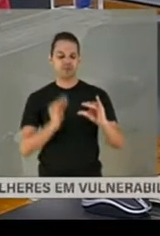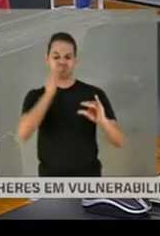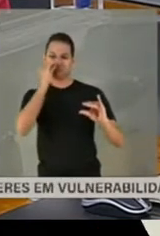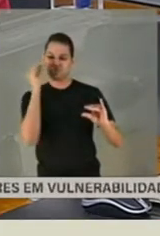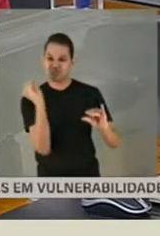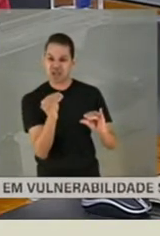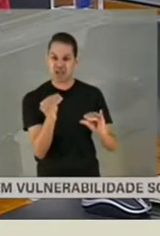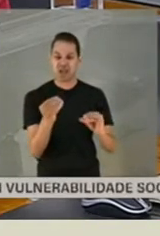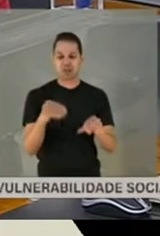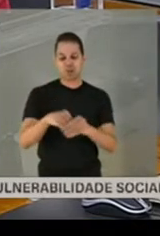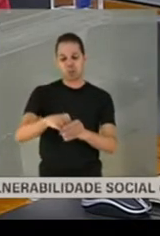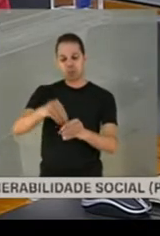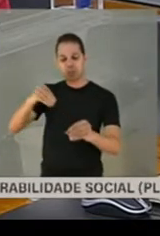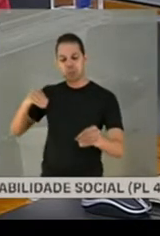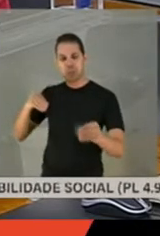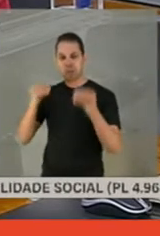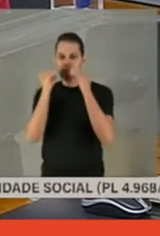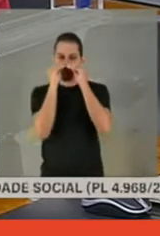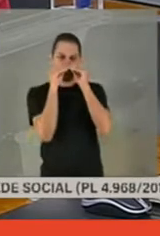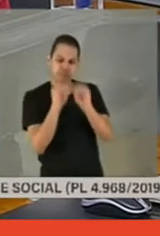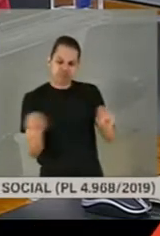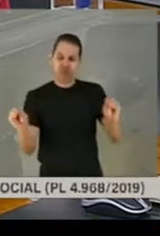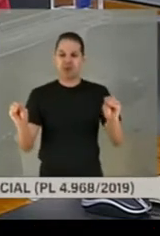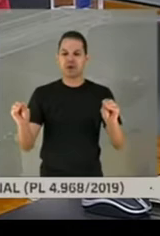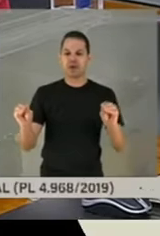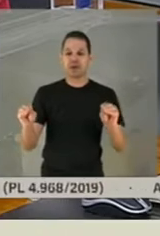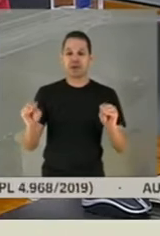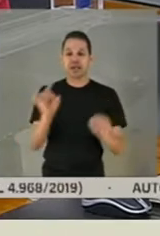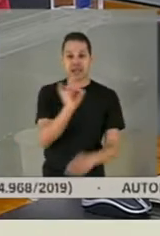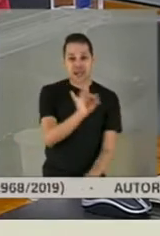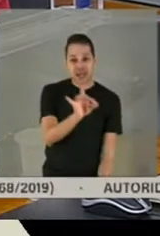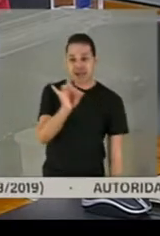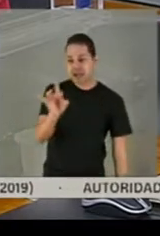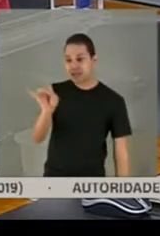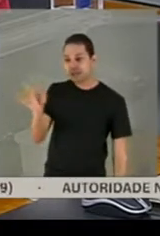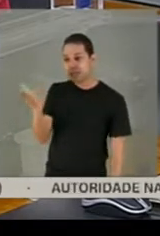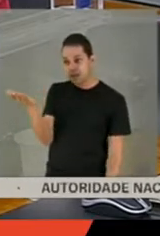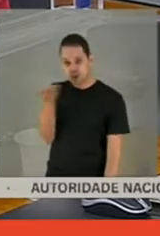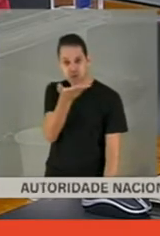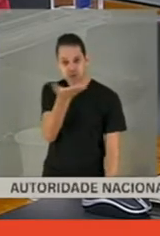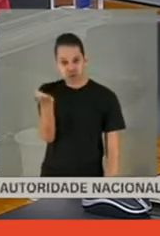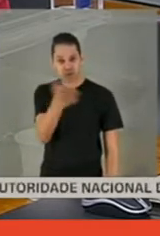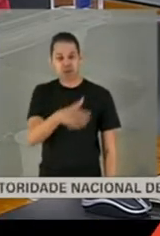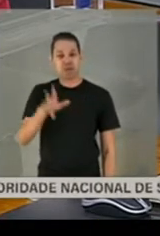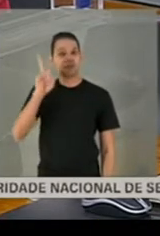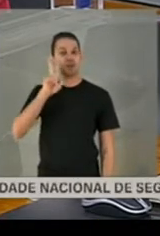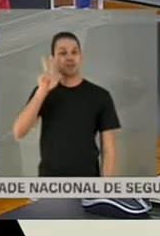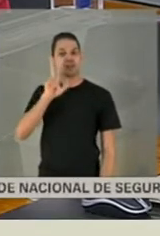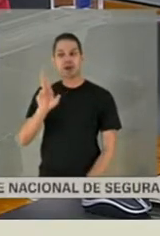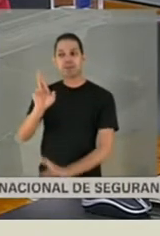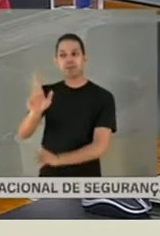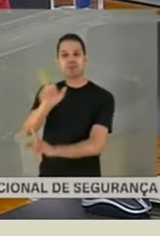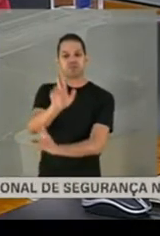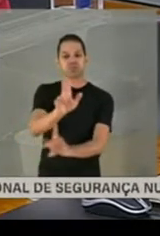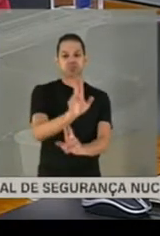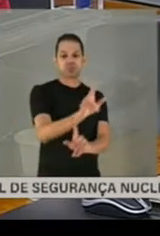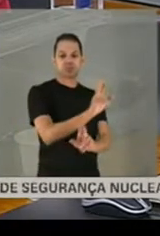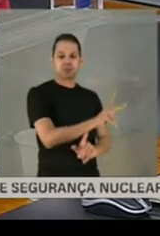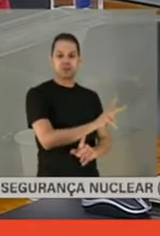negligência e o descaso. Cada um de nós, e vocês ouviram, tem uma história diferente para contar.